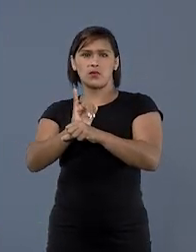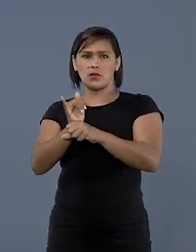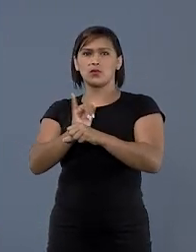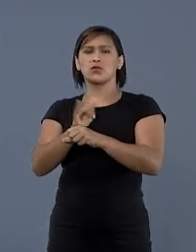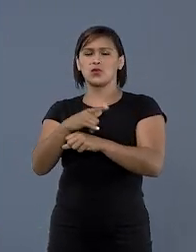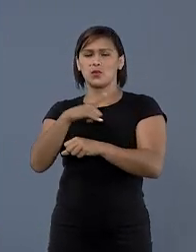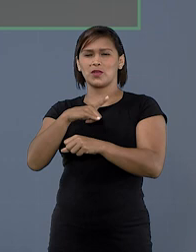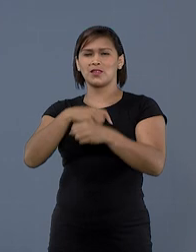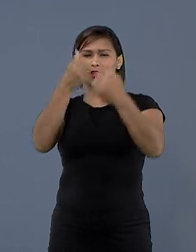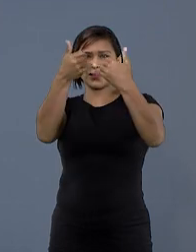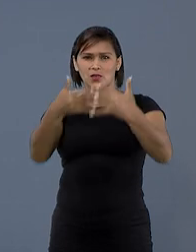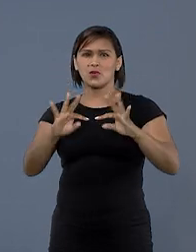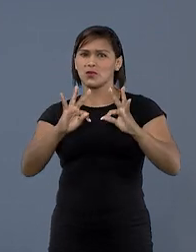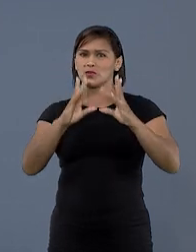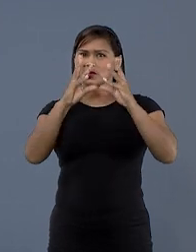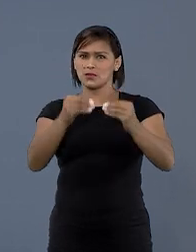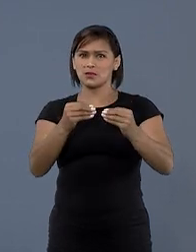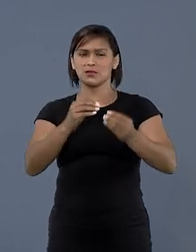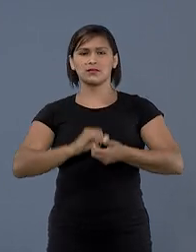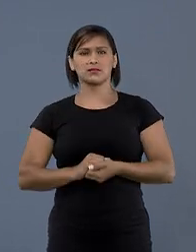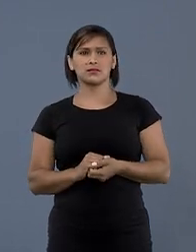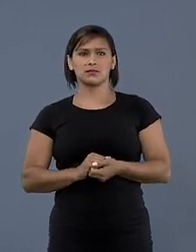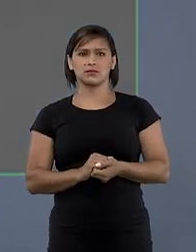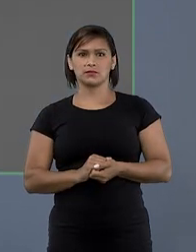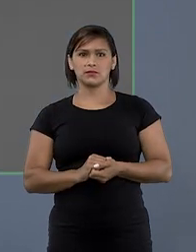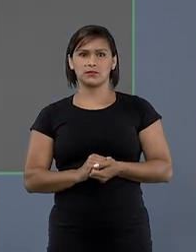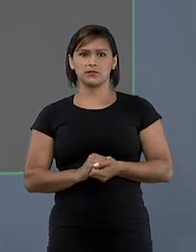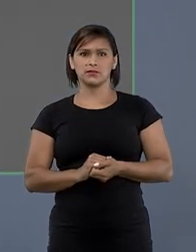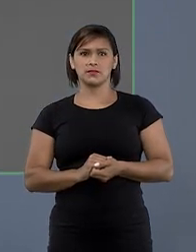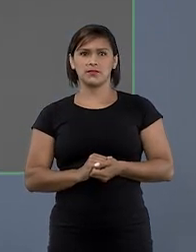está disponível no canal do STJ no YouTube.